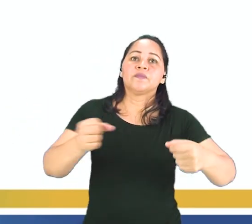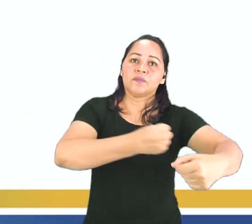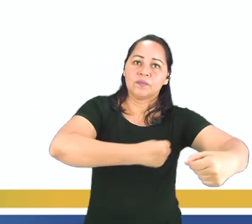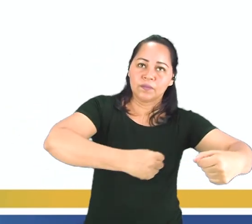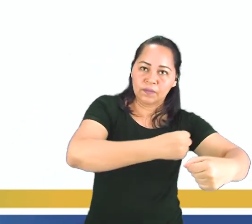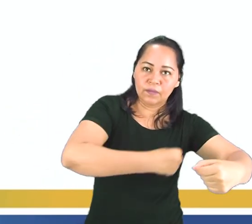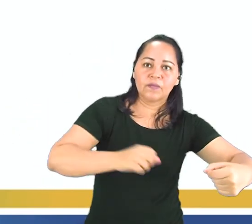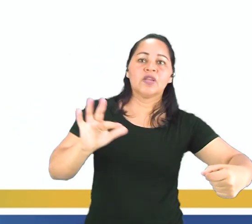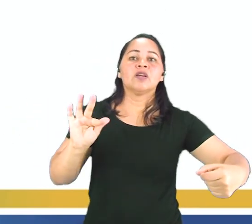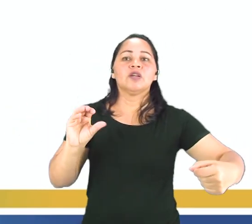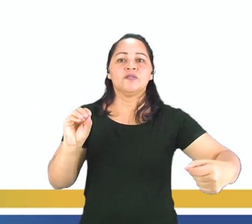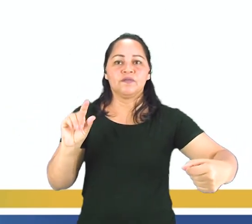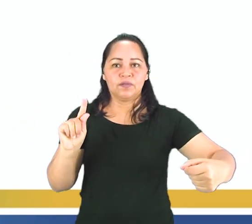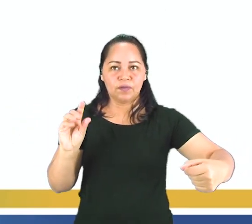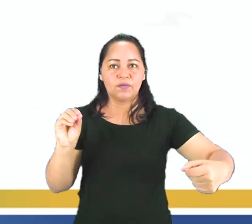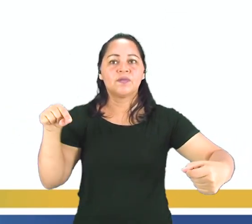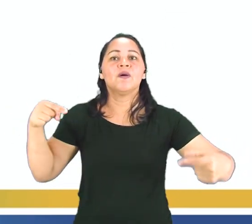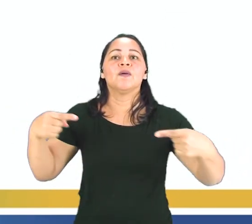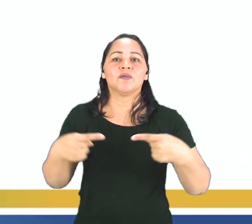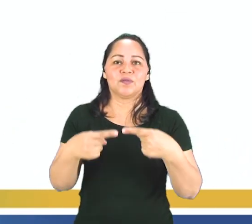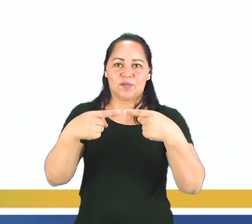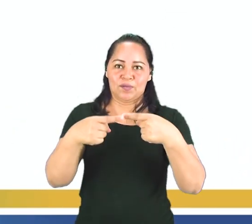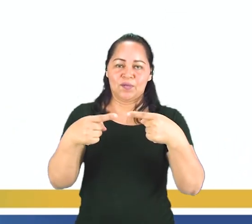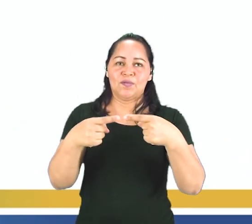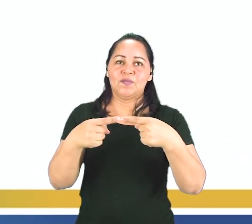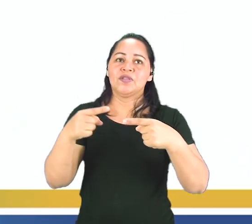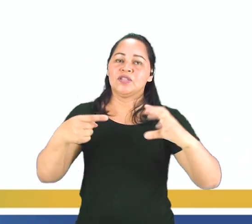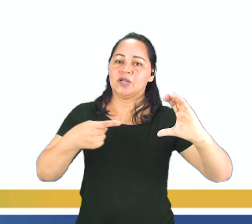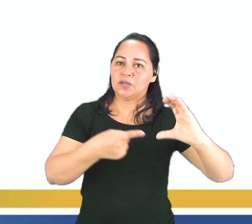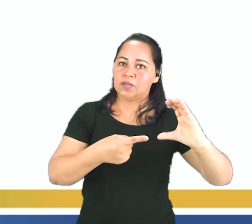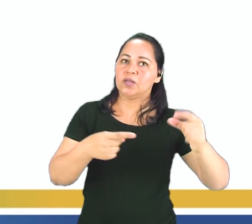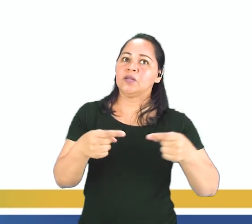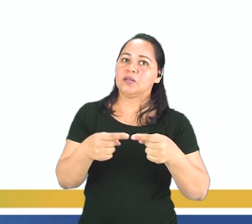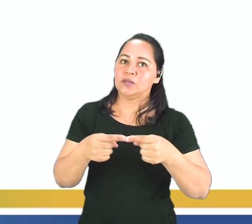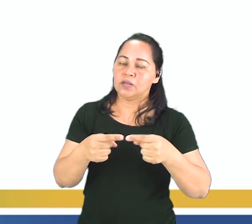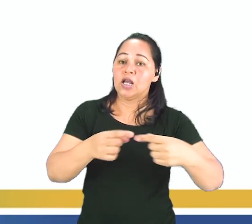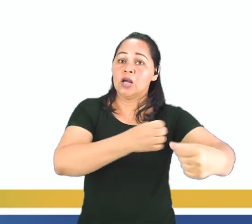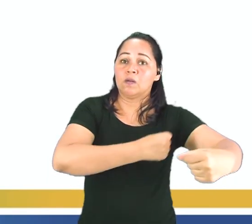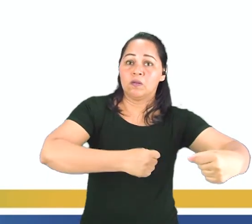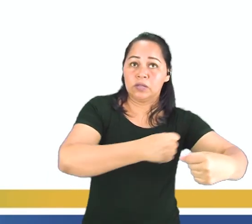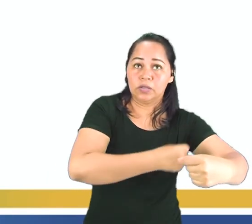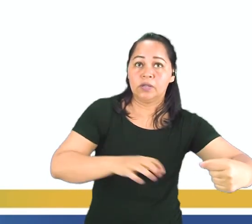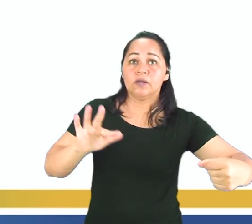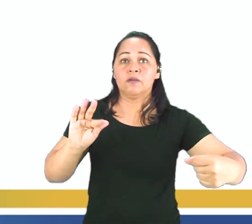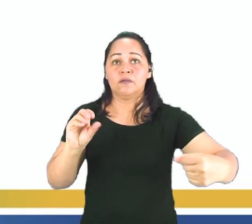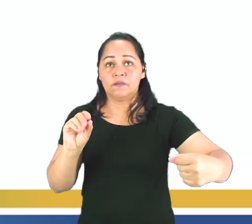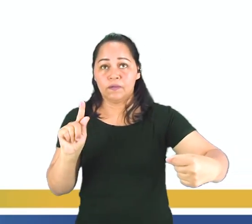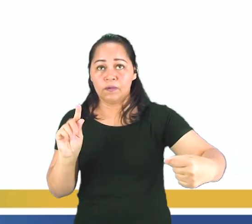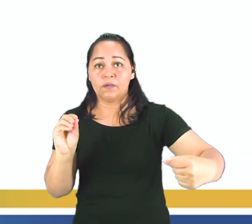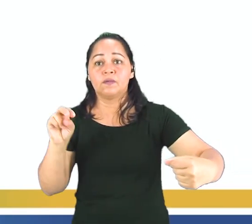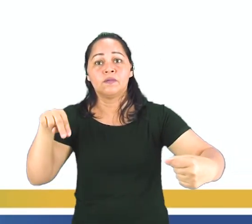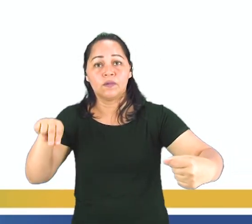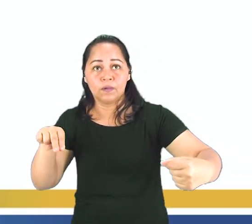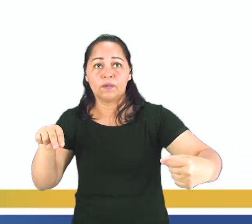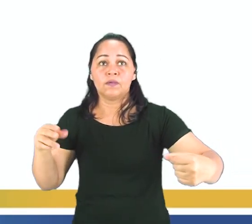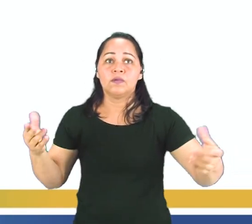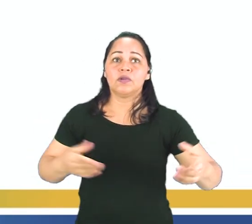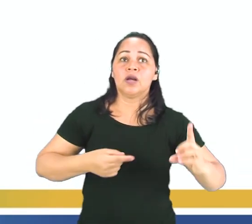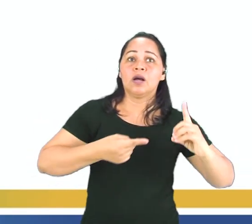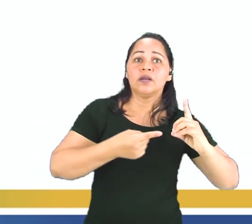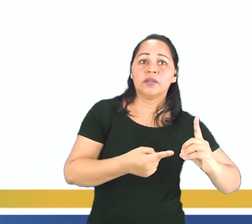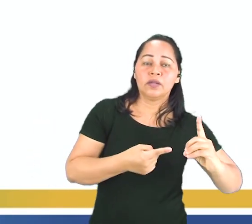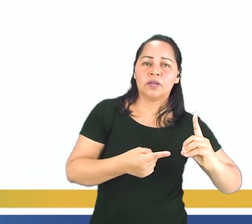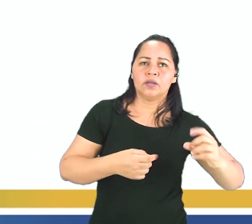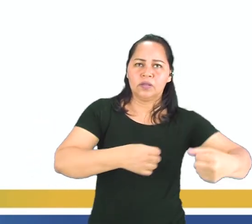o fogão. Agora sim. É claro, não? Sempre fazemos comida na cozinha fogão. Posso fazer comida